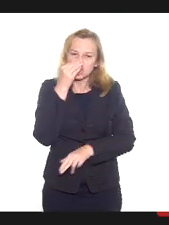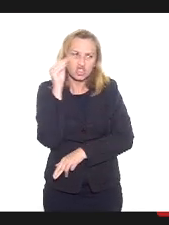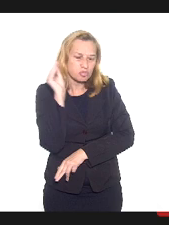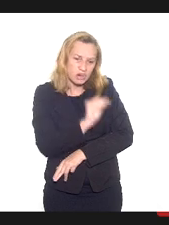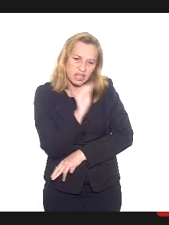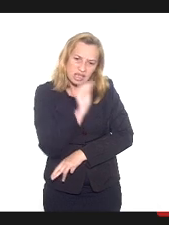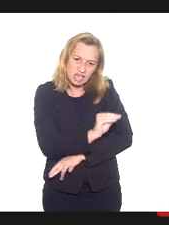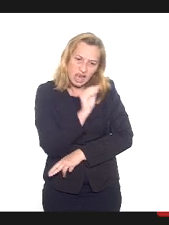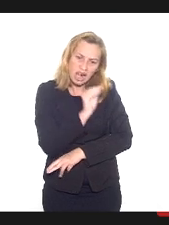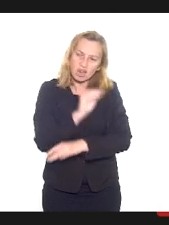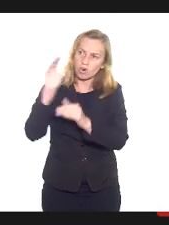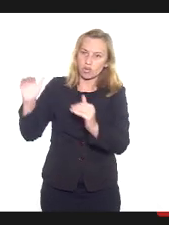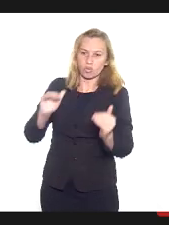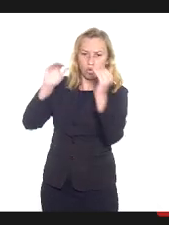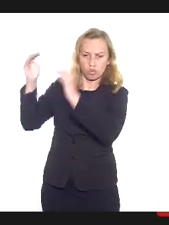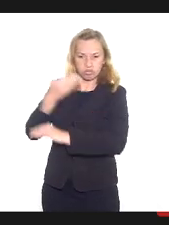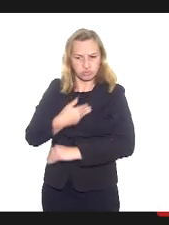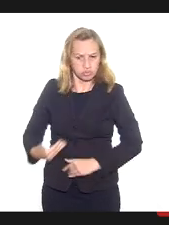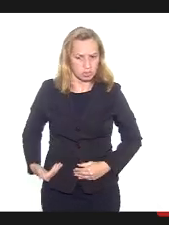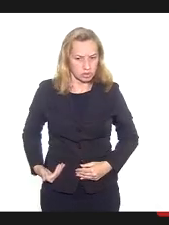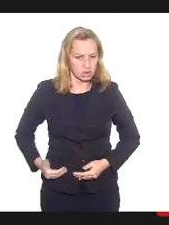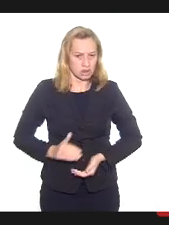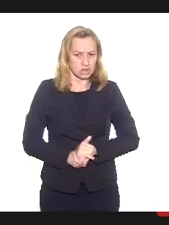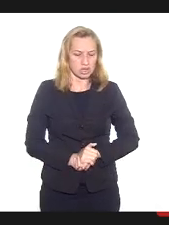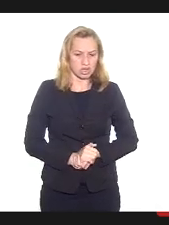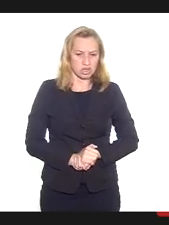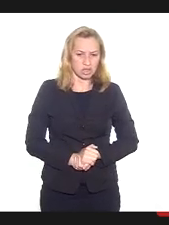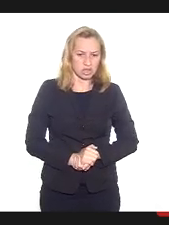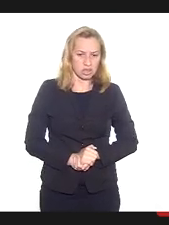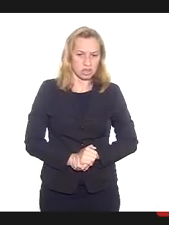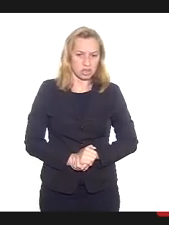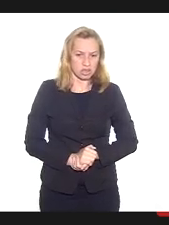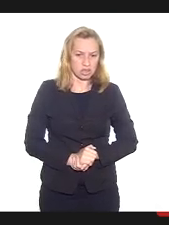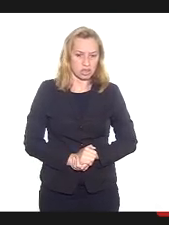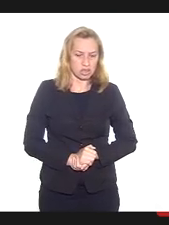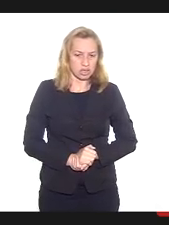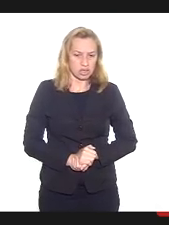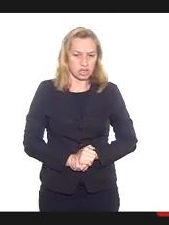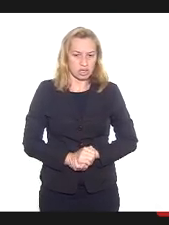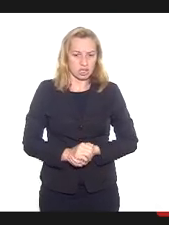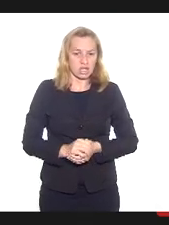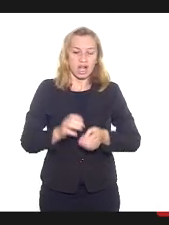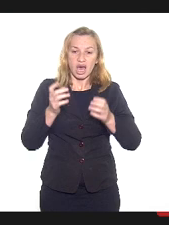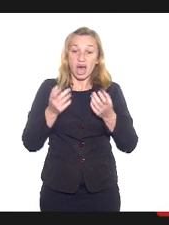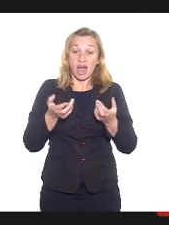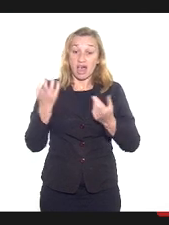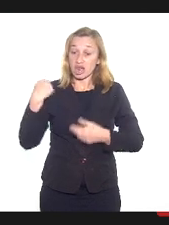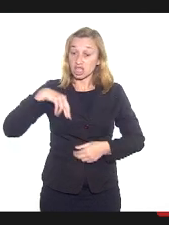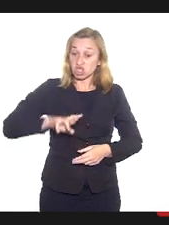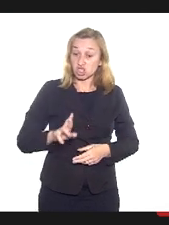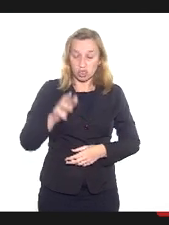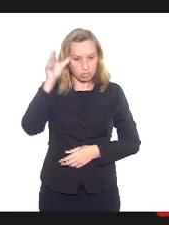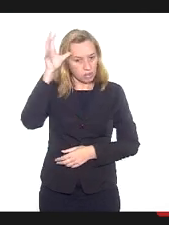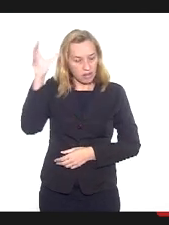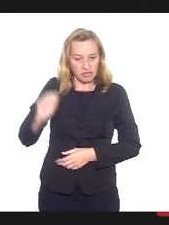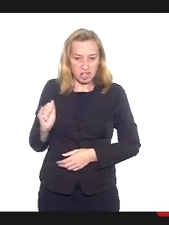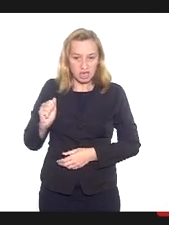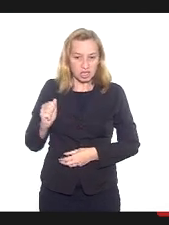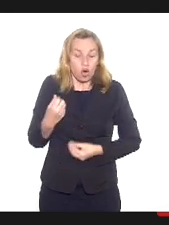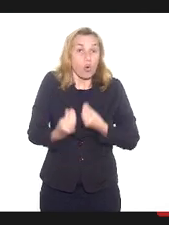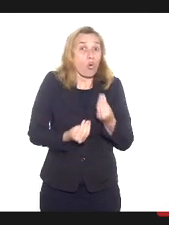autoridades civis brasileiras e coloca-se as religiões de matriz africana como